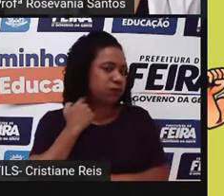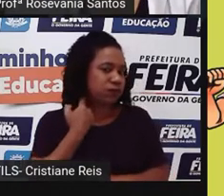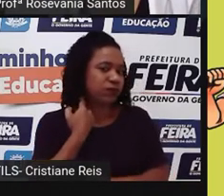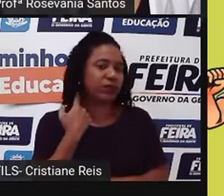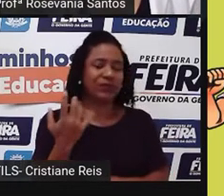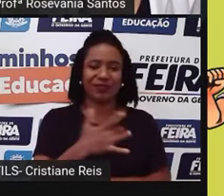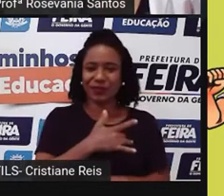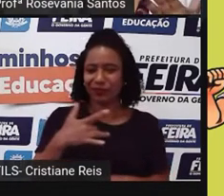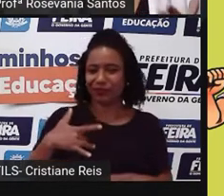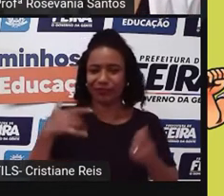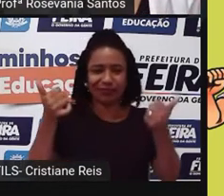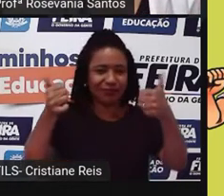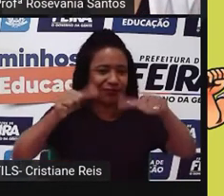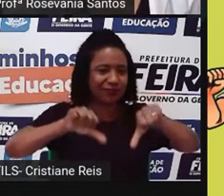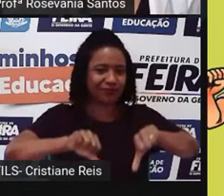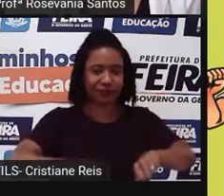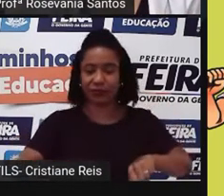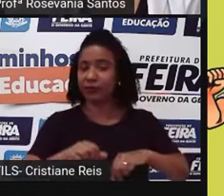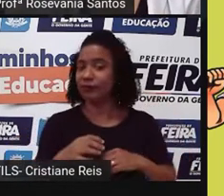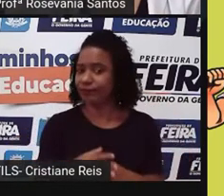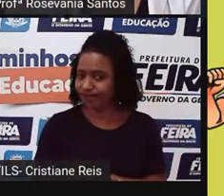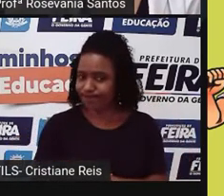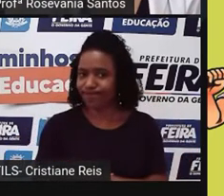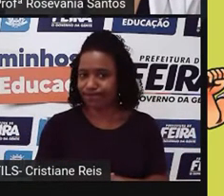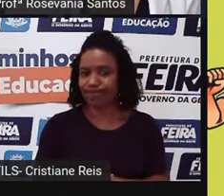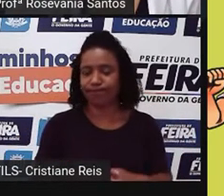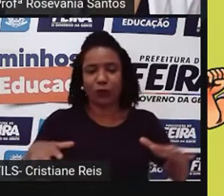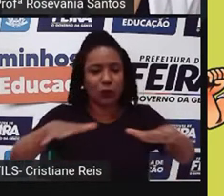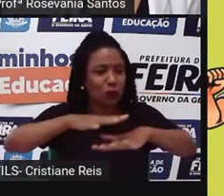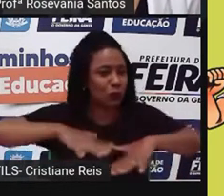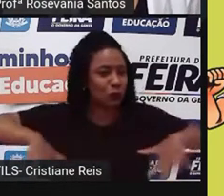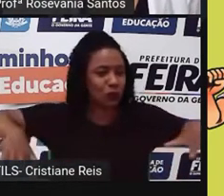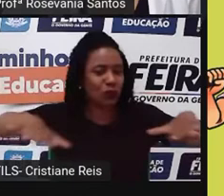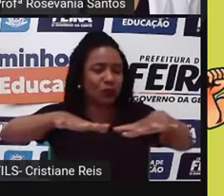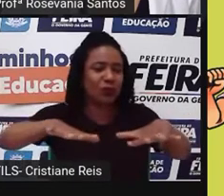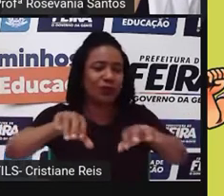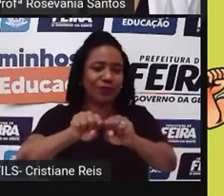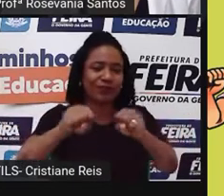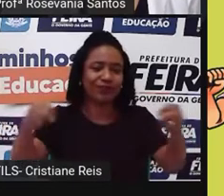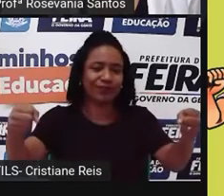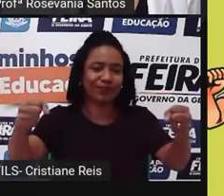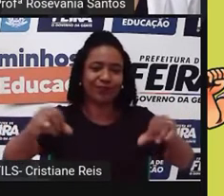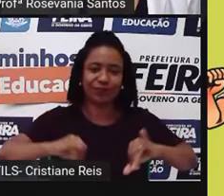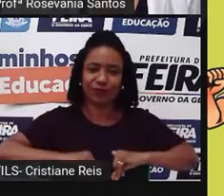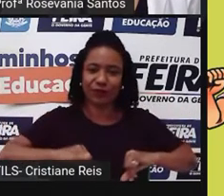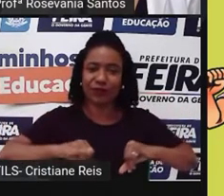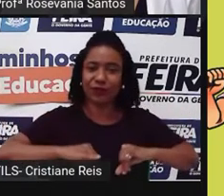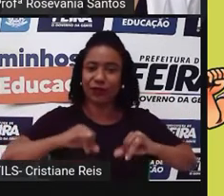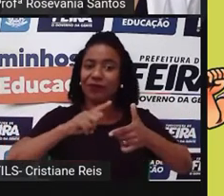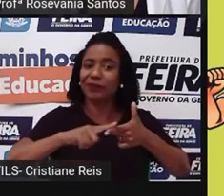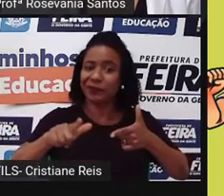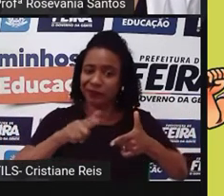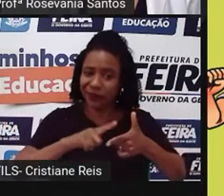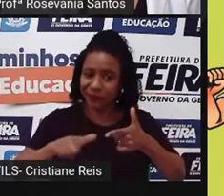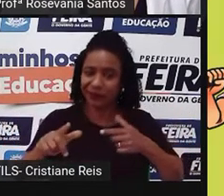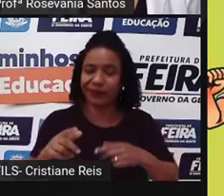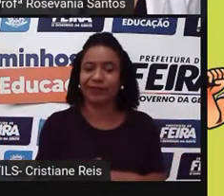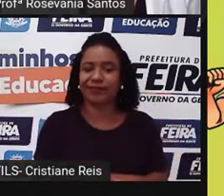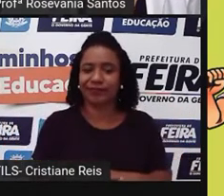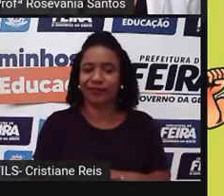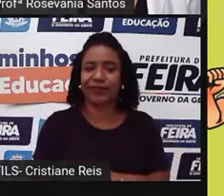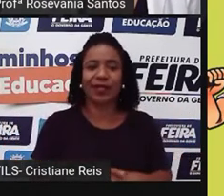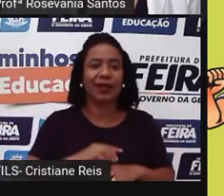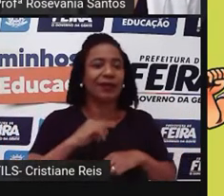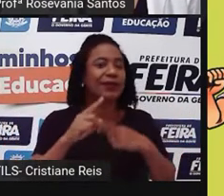do lugar. Há toda uma interferência, todo um impacto referente a isso. E depois, quando eu boto a plantação lá no lugar,